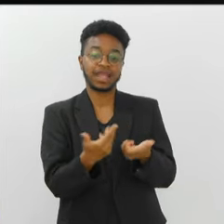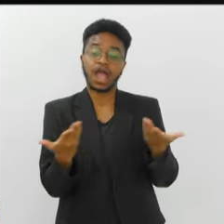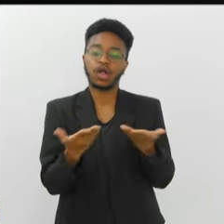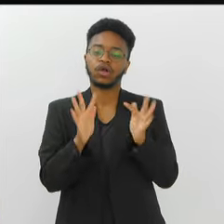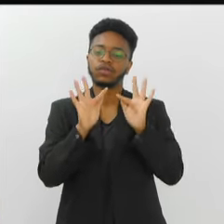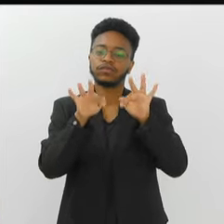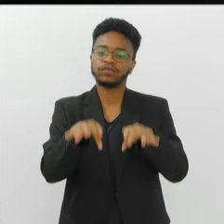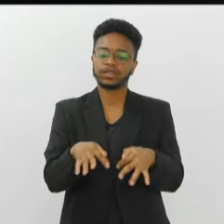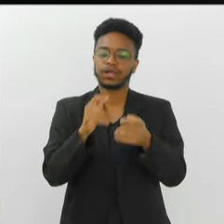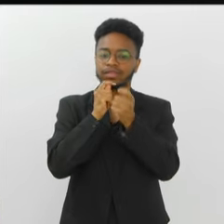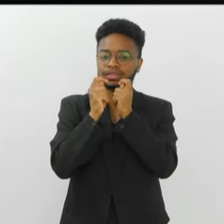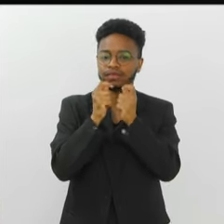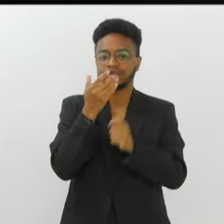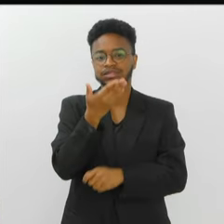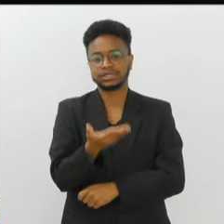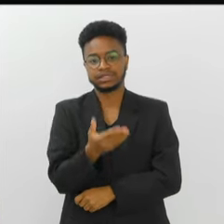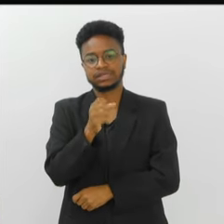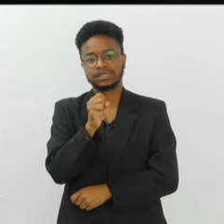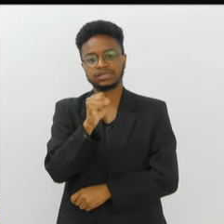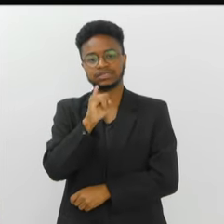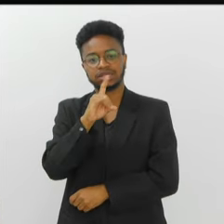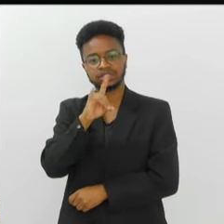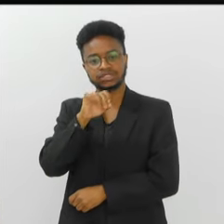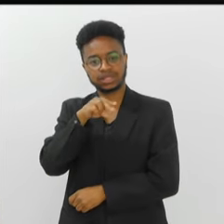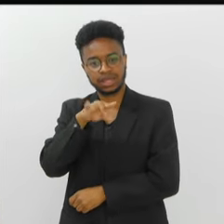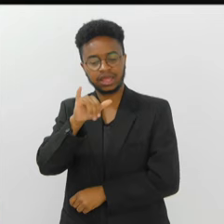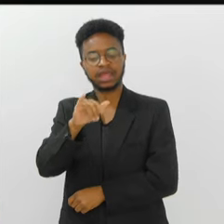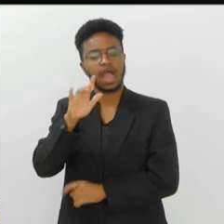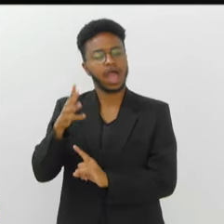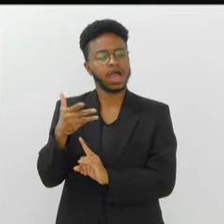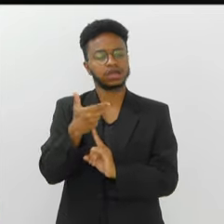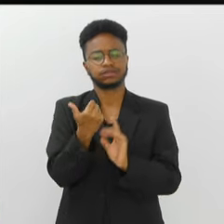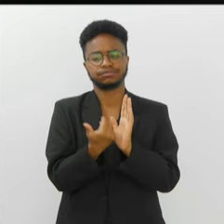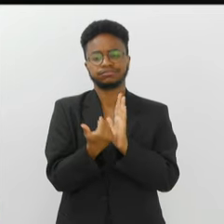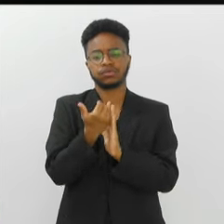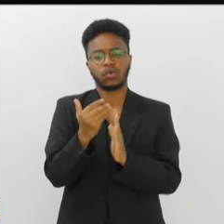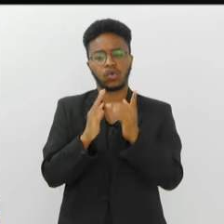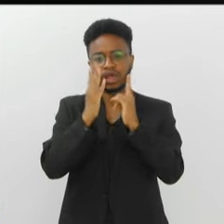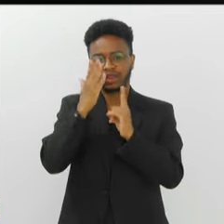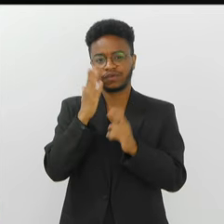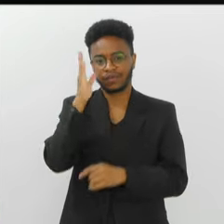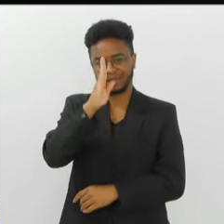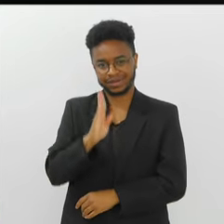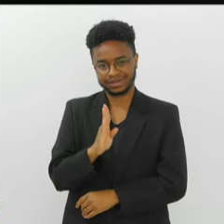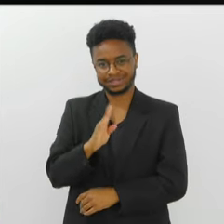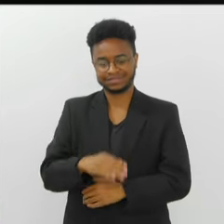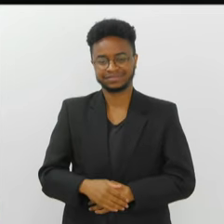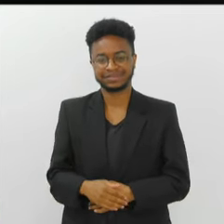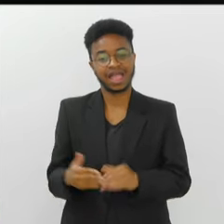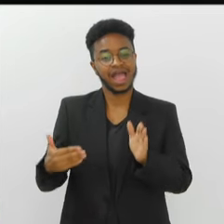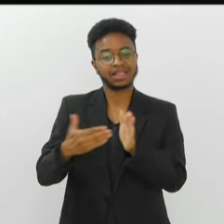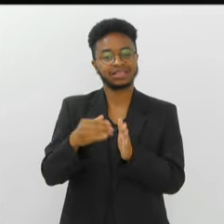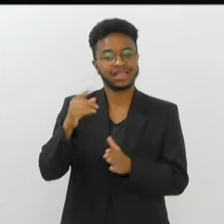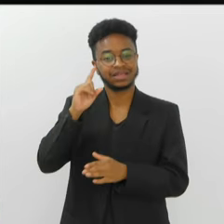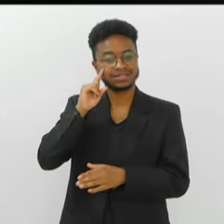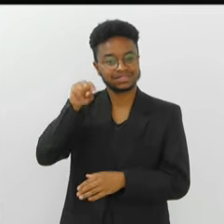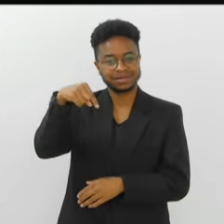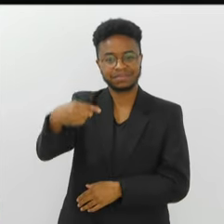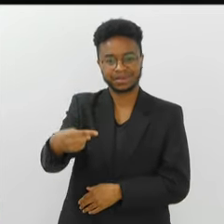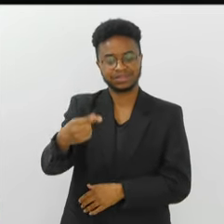Maravilha. Amigos, encerramos aqui a entrevista com Sidney França, um dos grandes artistas do Carnaval Brasileiro.